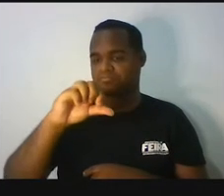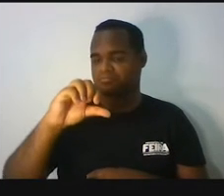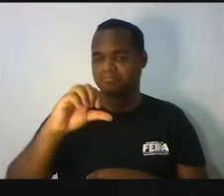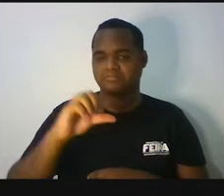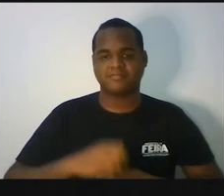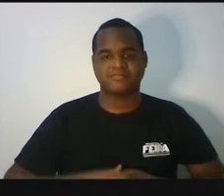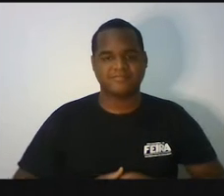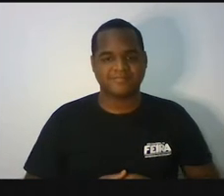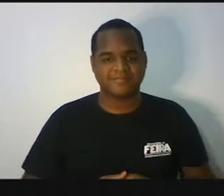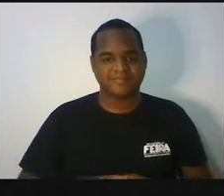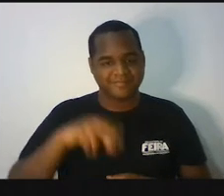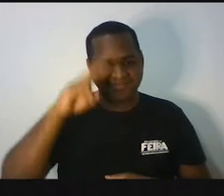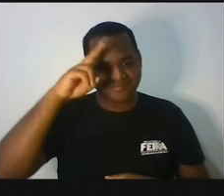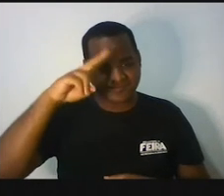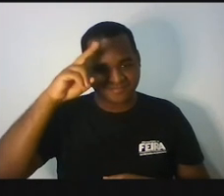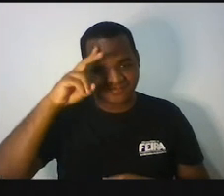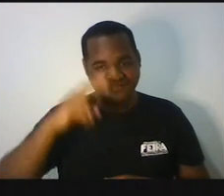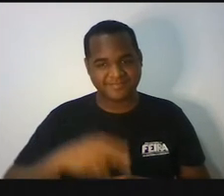Lembrou?